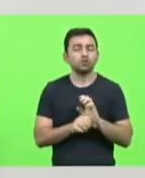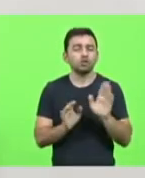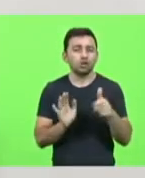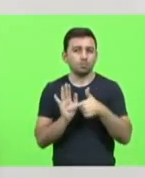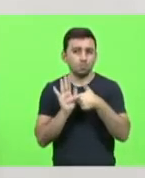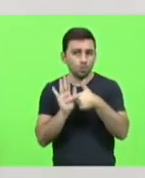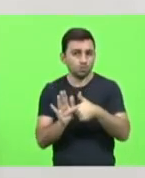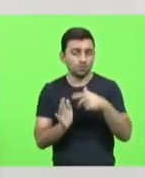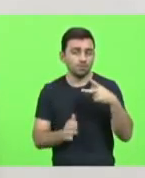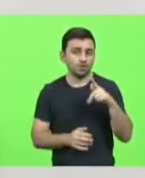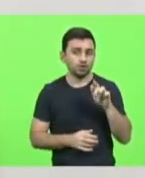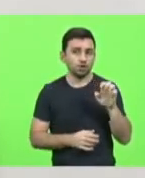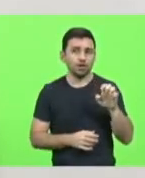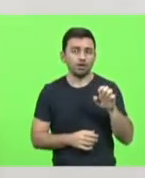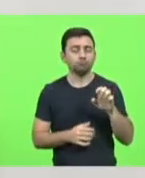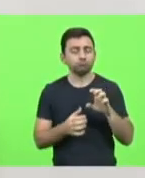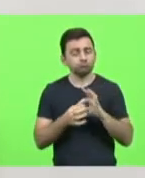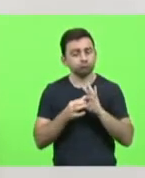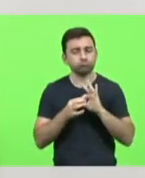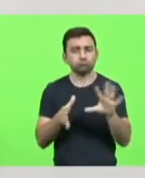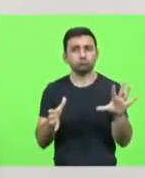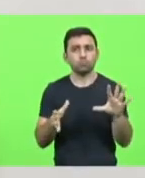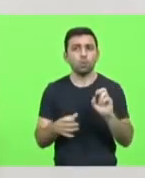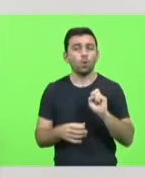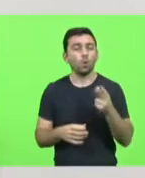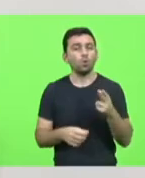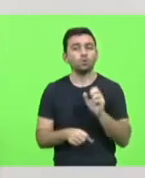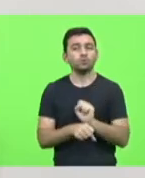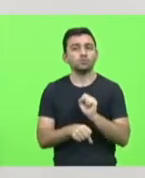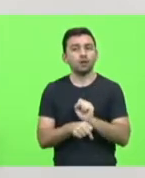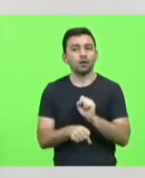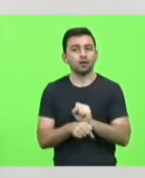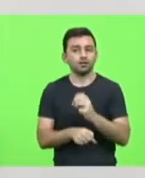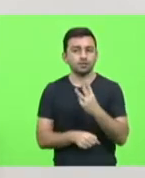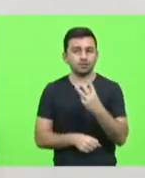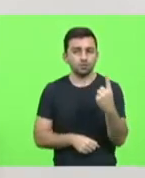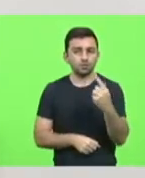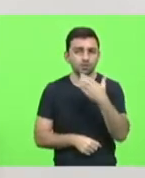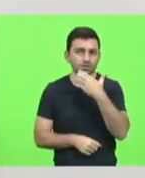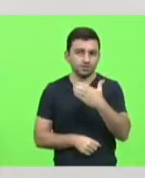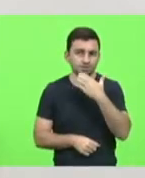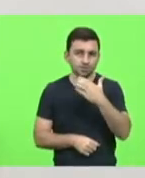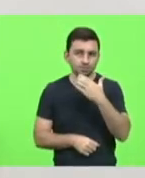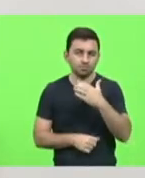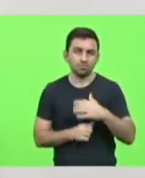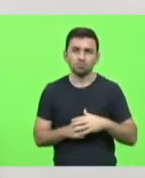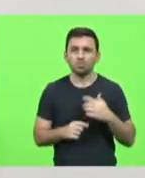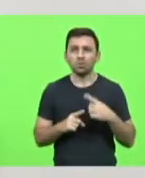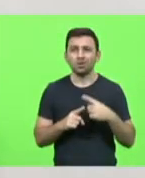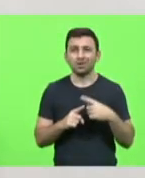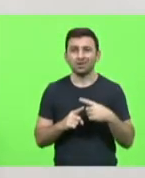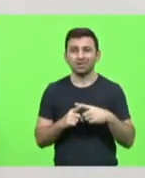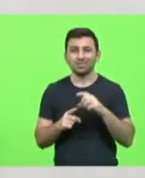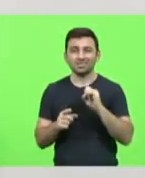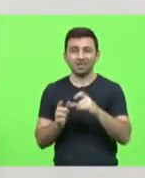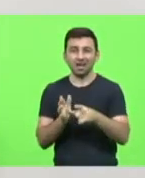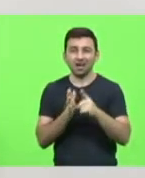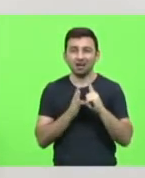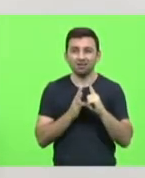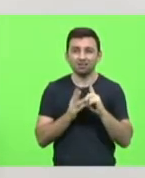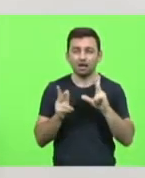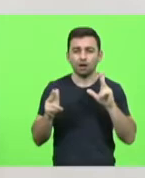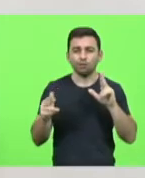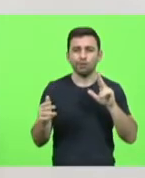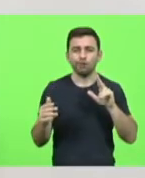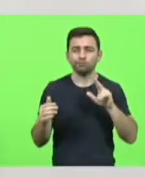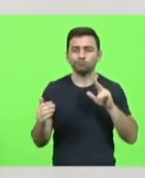validando isso, ou então esperar o 31 de dezembro, porque senão nós estaremos andando na contramão